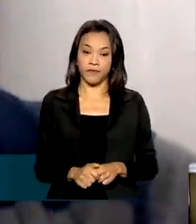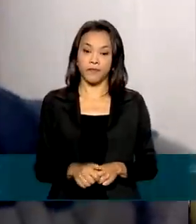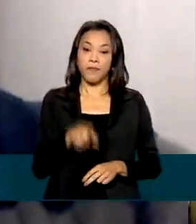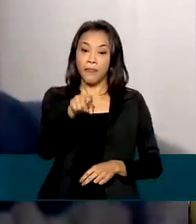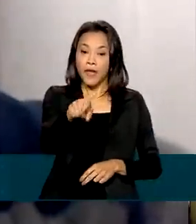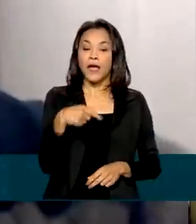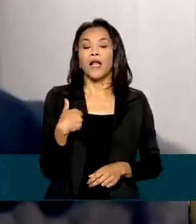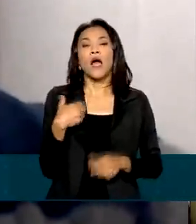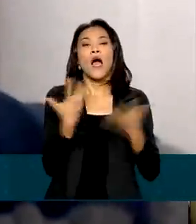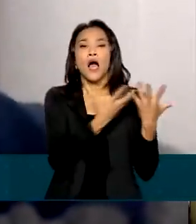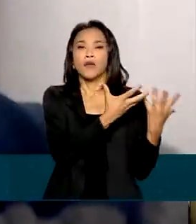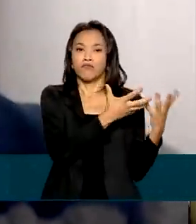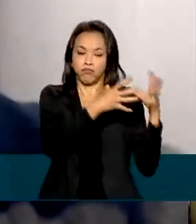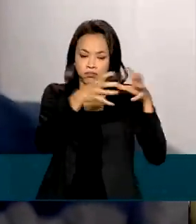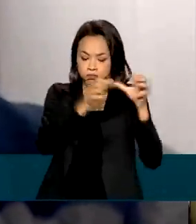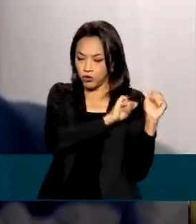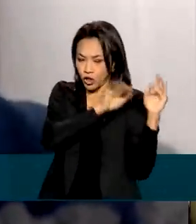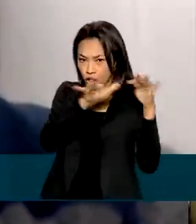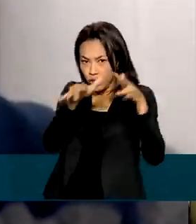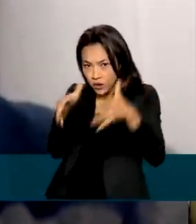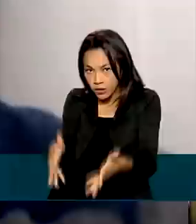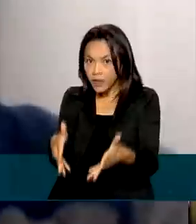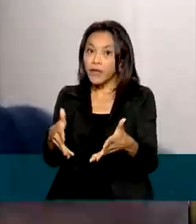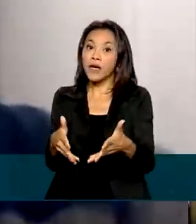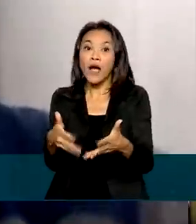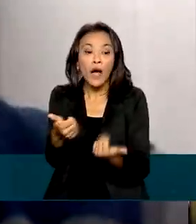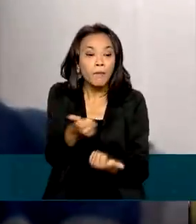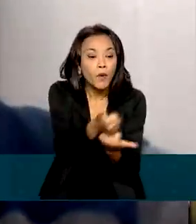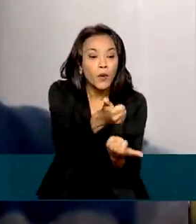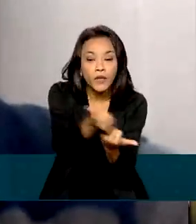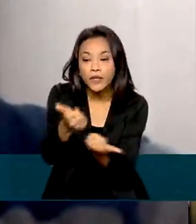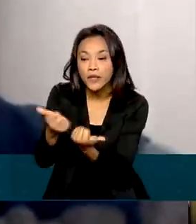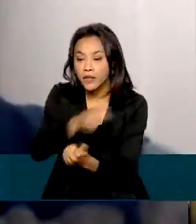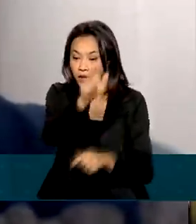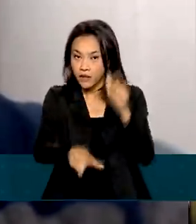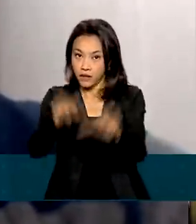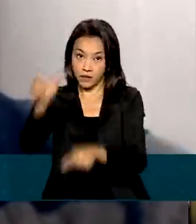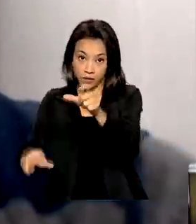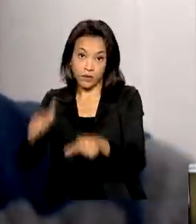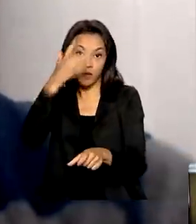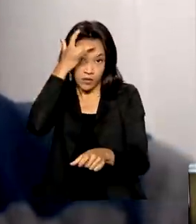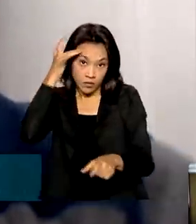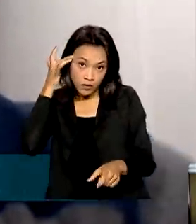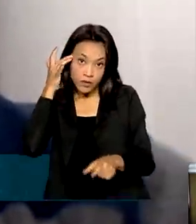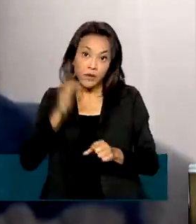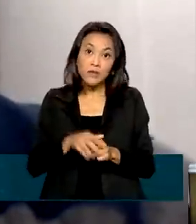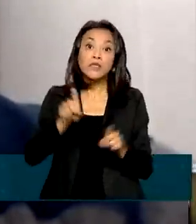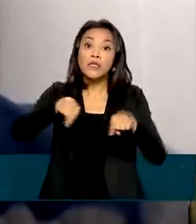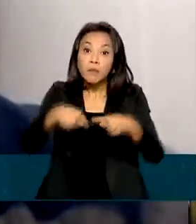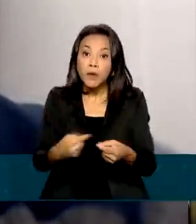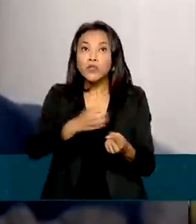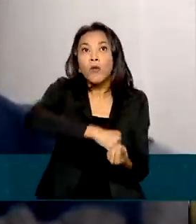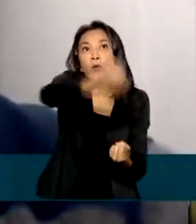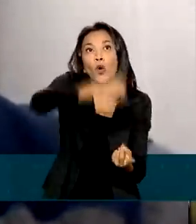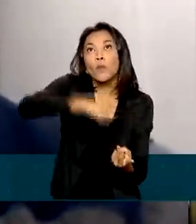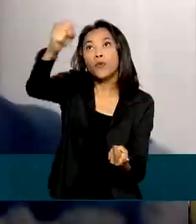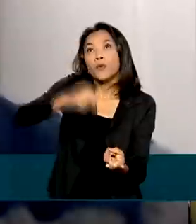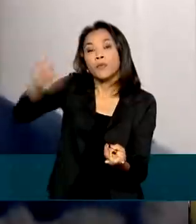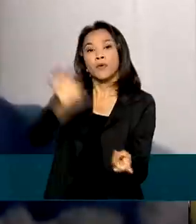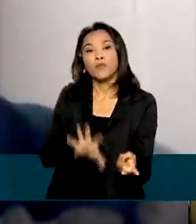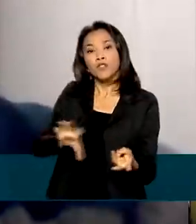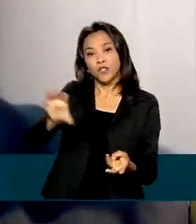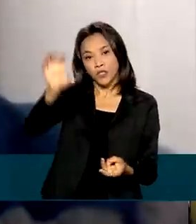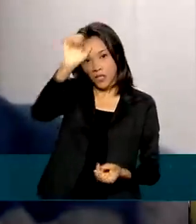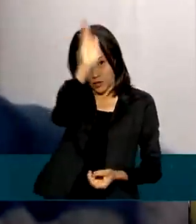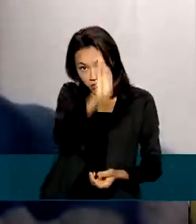diversos apoios para a população e a interiorização também eu acho que é